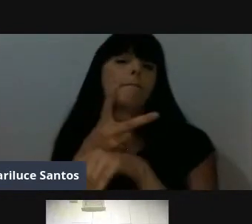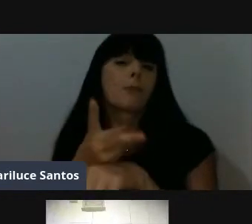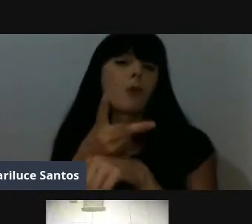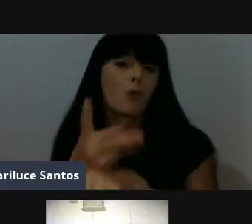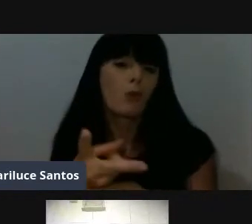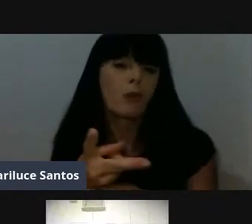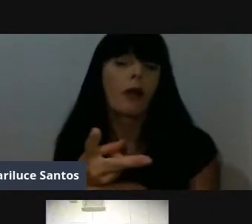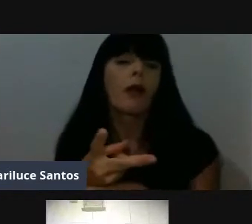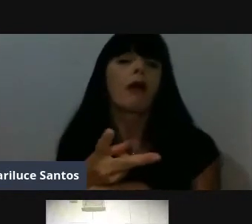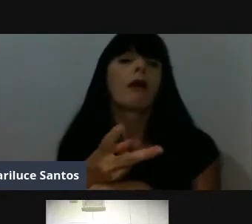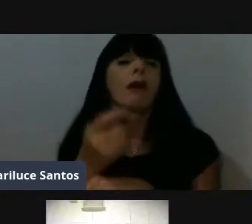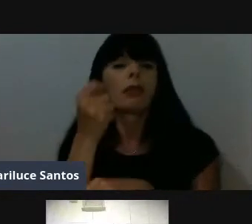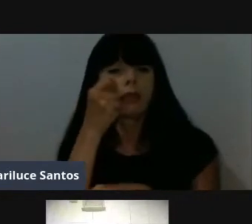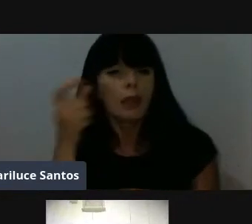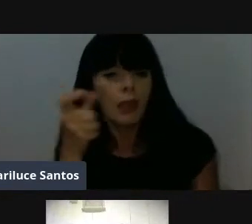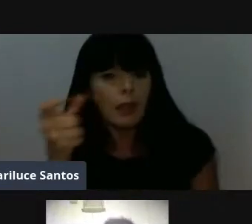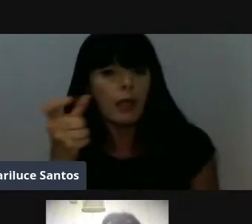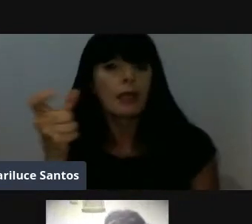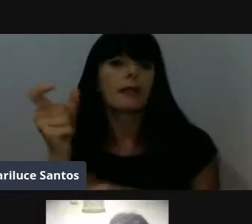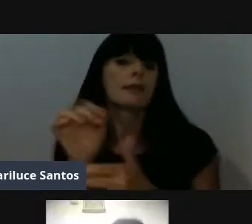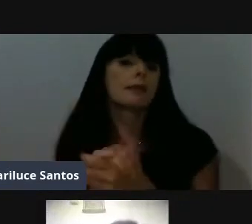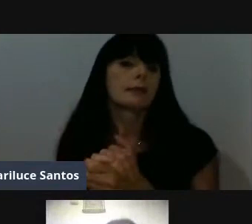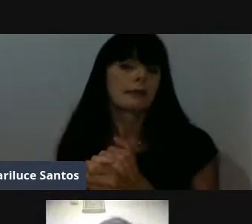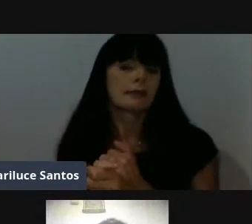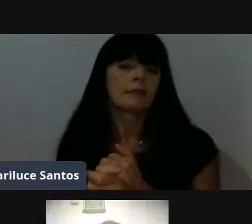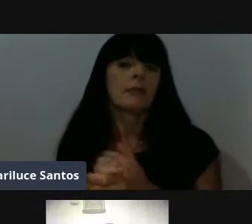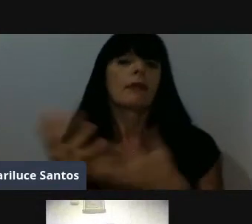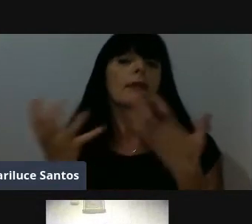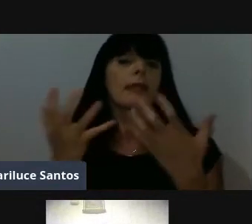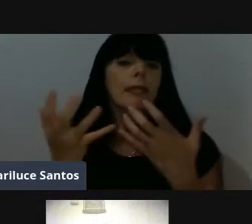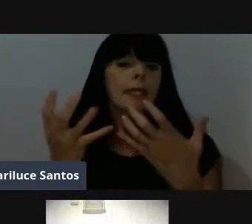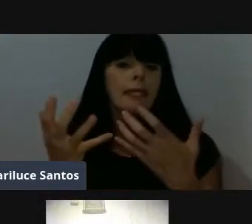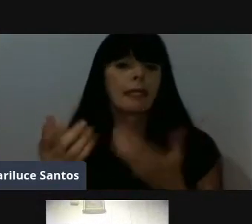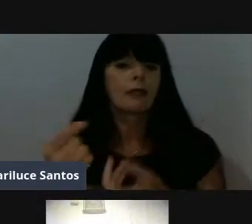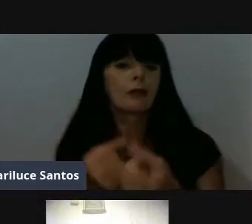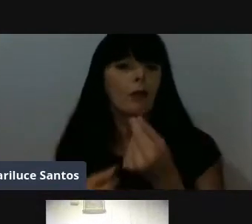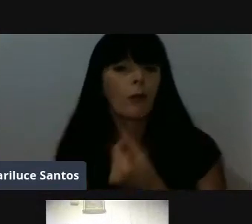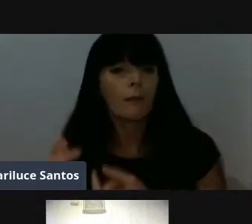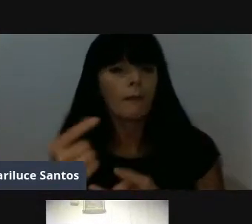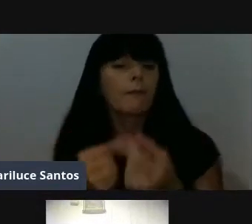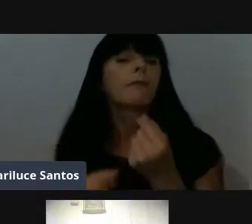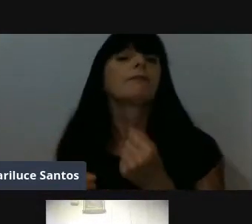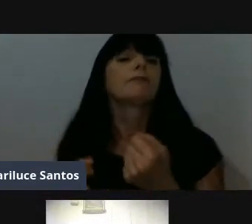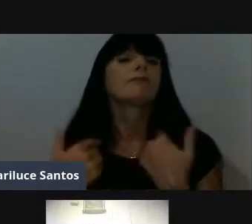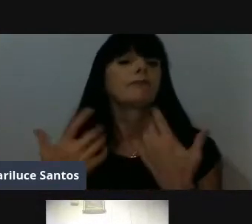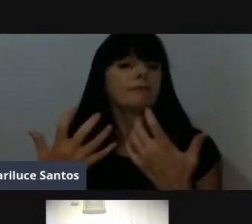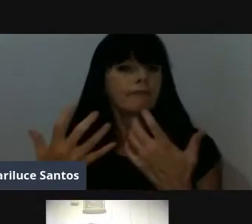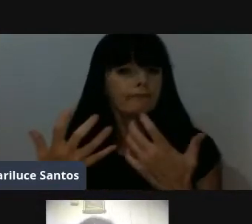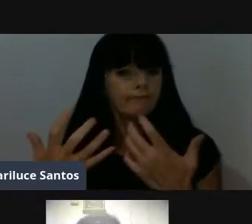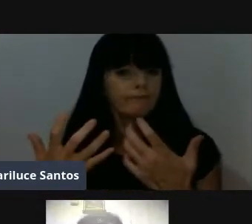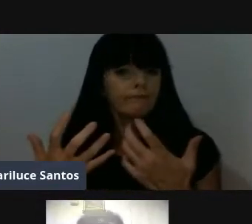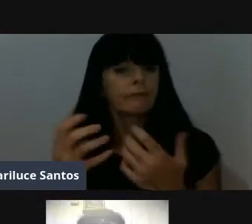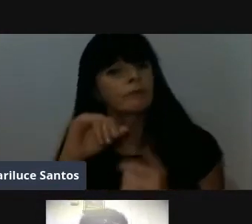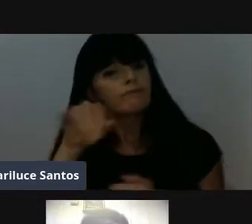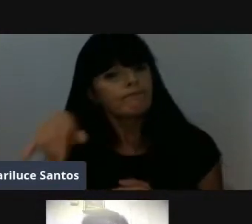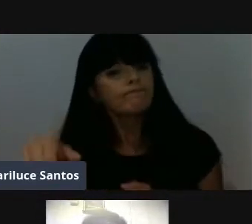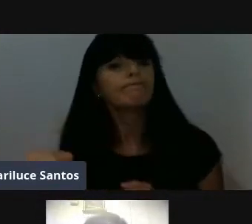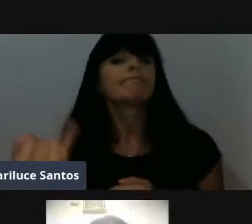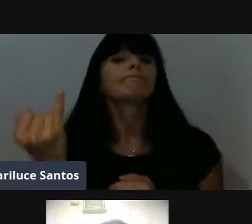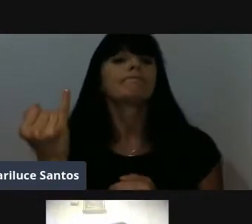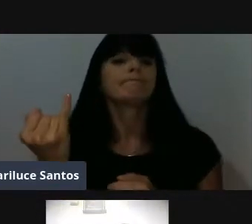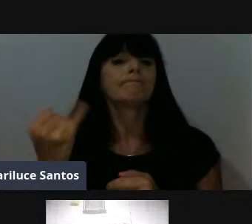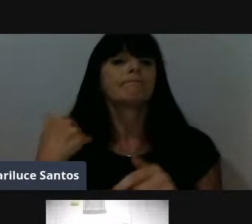aí, o que vocês podem oferecer em se tratando de comércio, se for o que a pessoa quer, oportunidade de